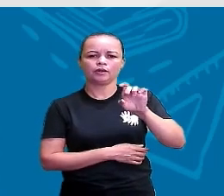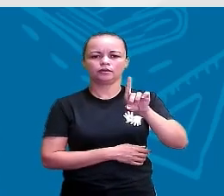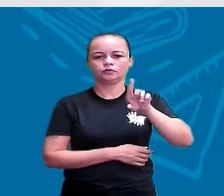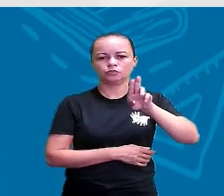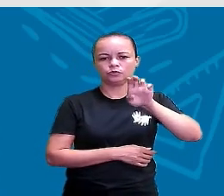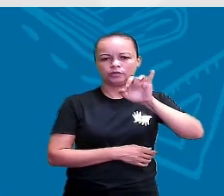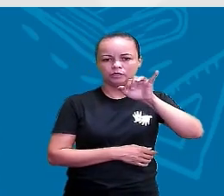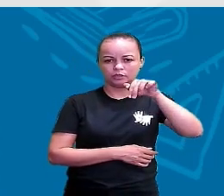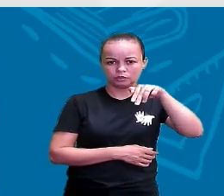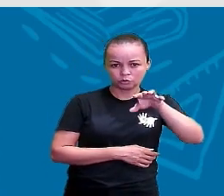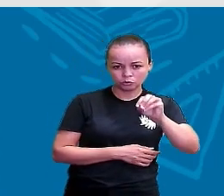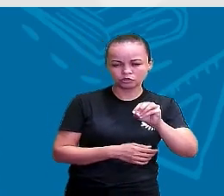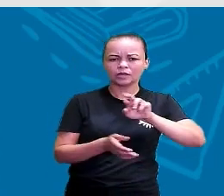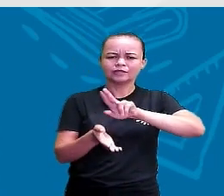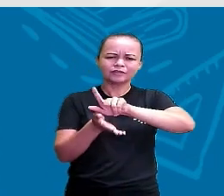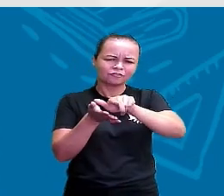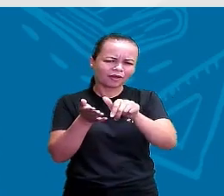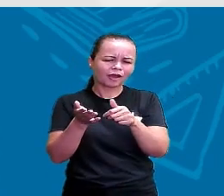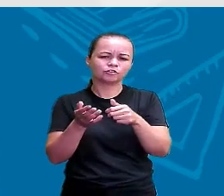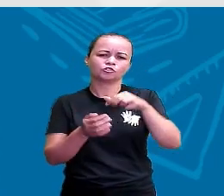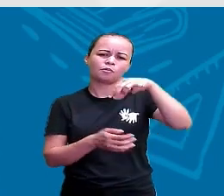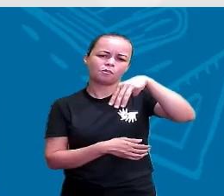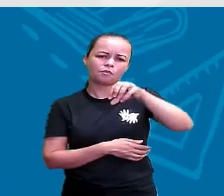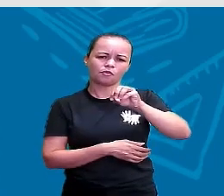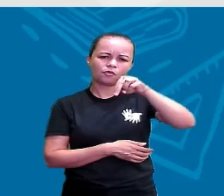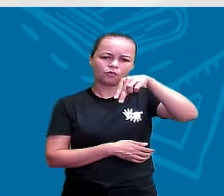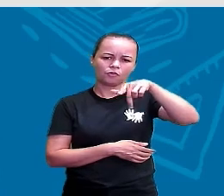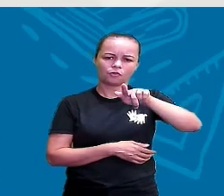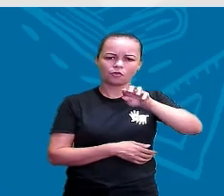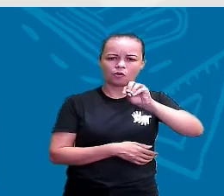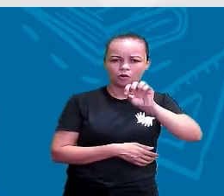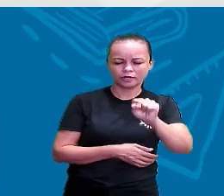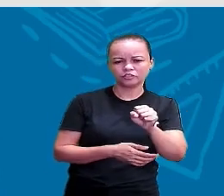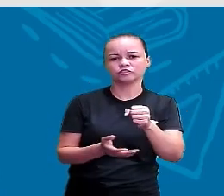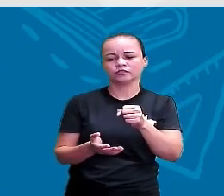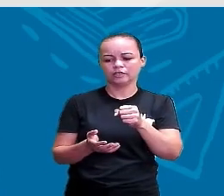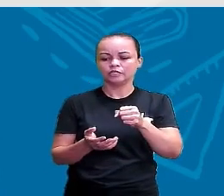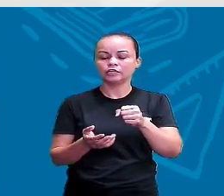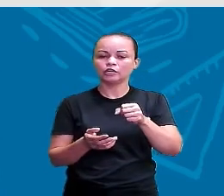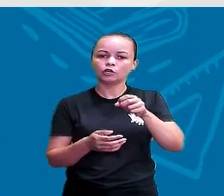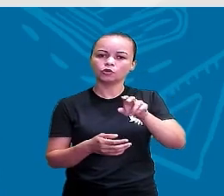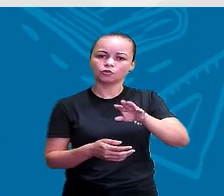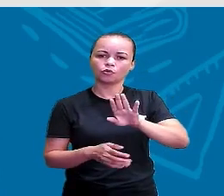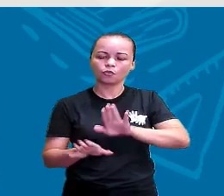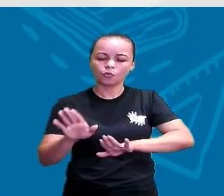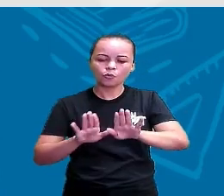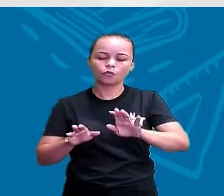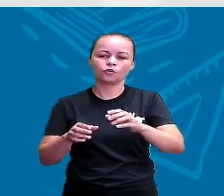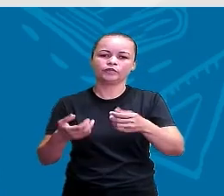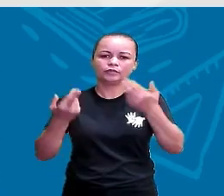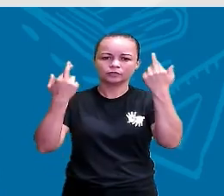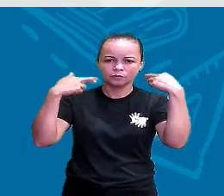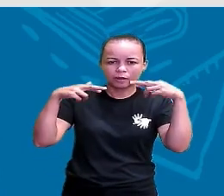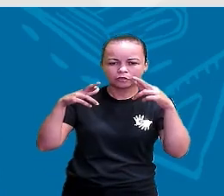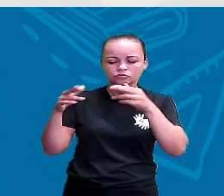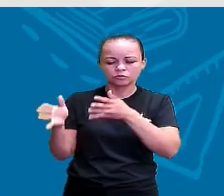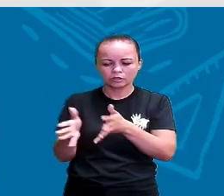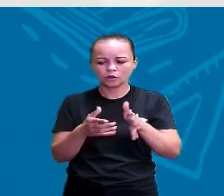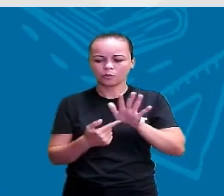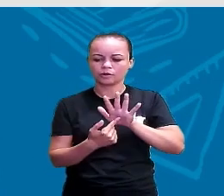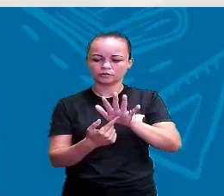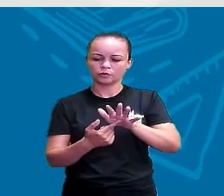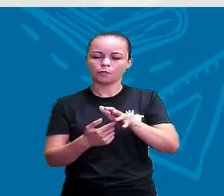australianos, os mongóis, que têm a tradição pastoril e por isso estão sempre em busca de novas pastagens para seus